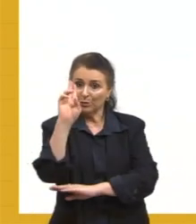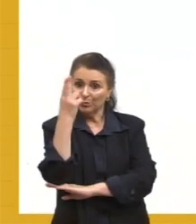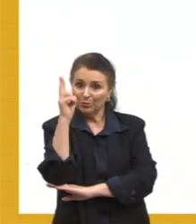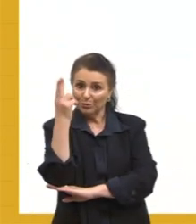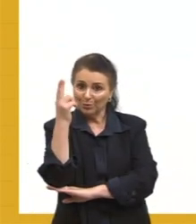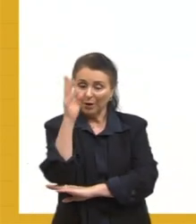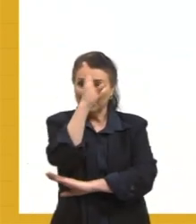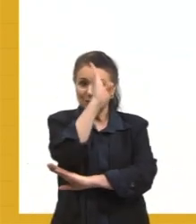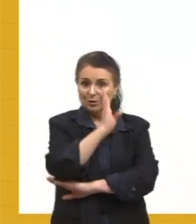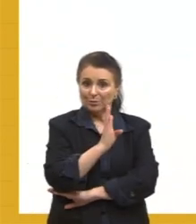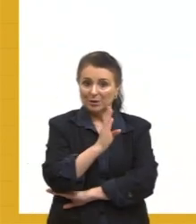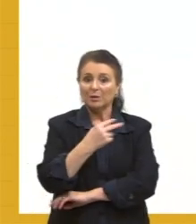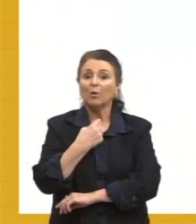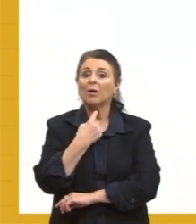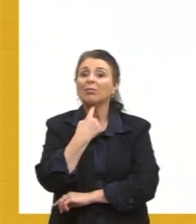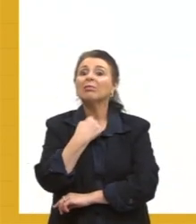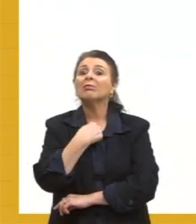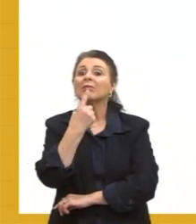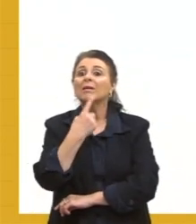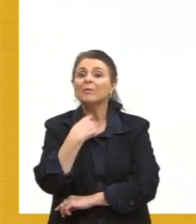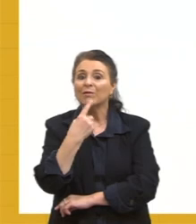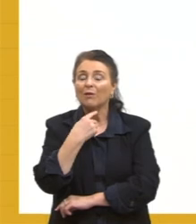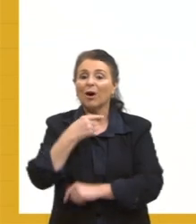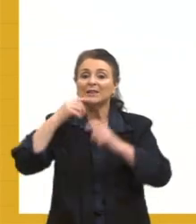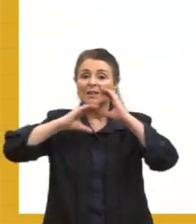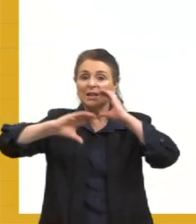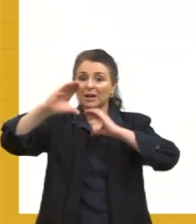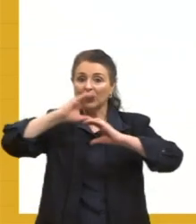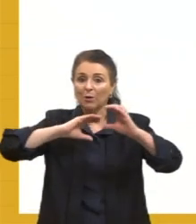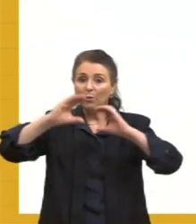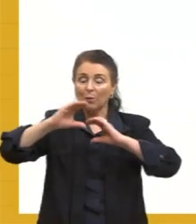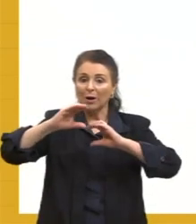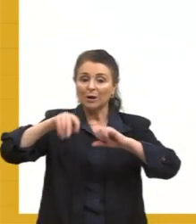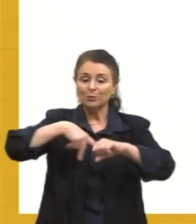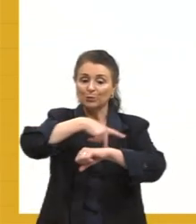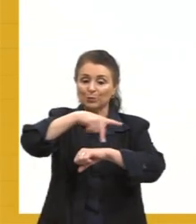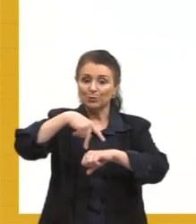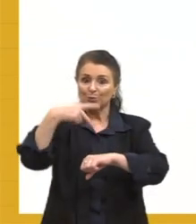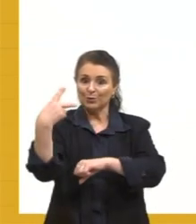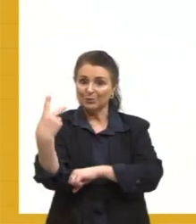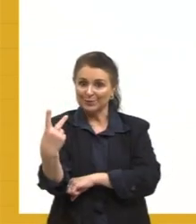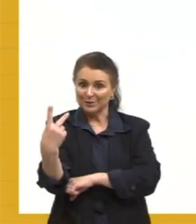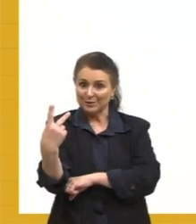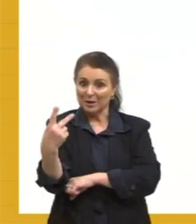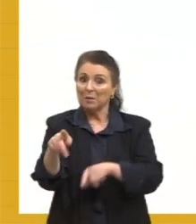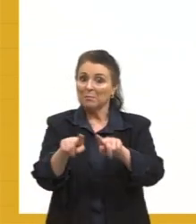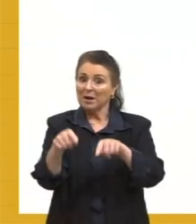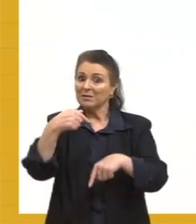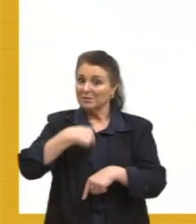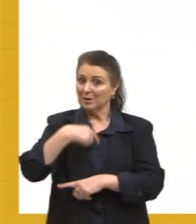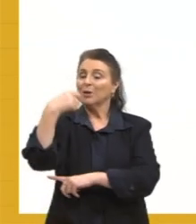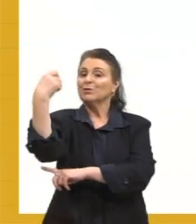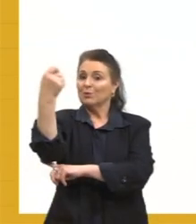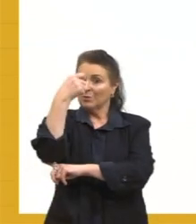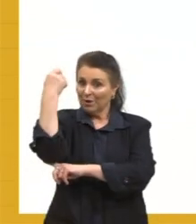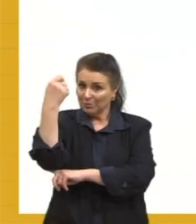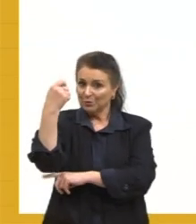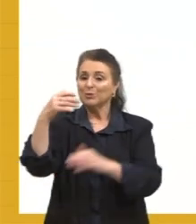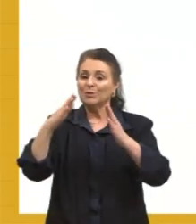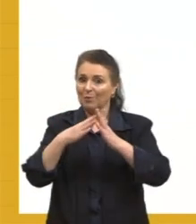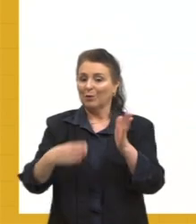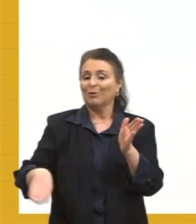guela a voz das pátrias hermanas a uma cruda e paisana de gaúcho da fronteira. Olha só,